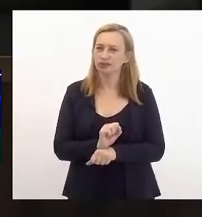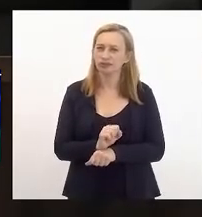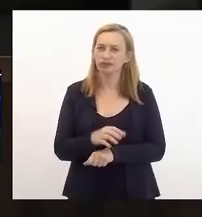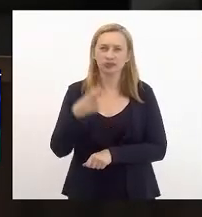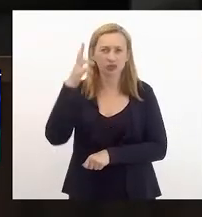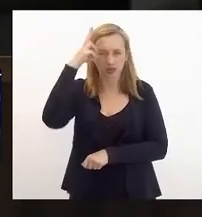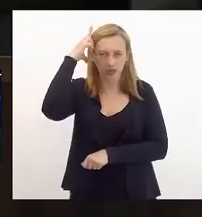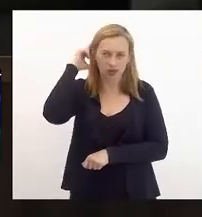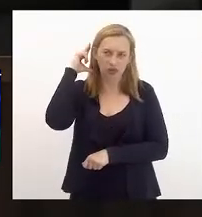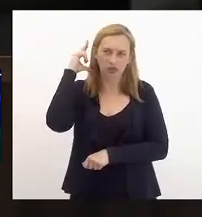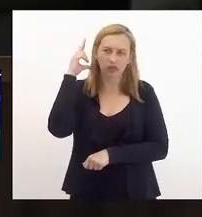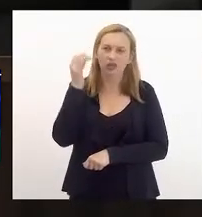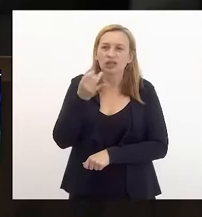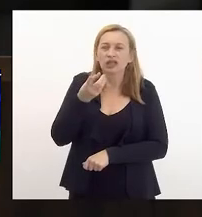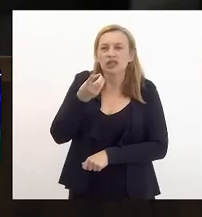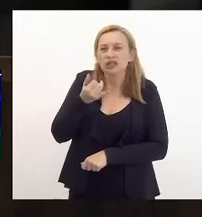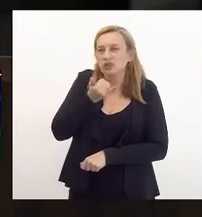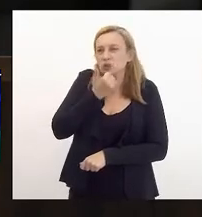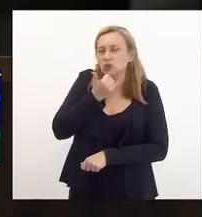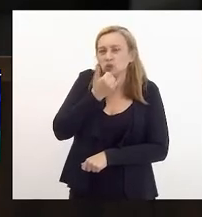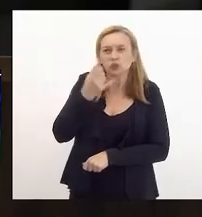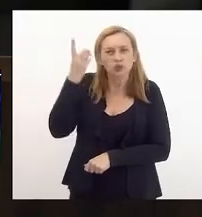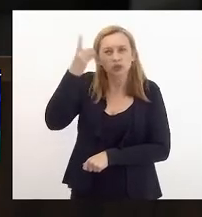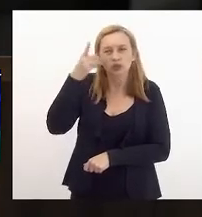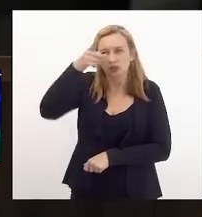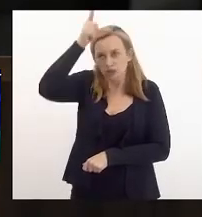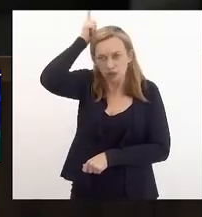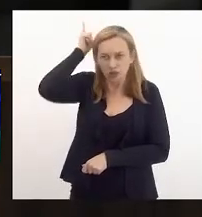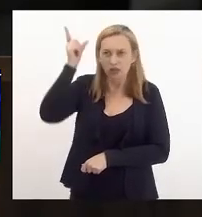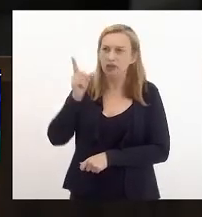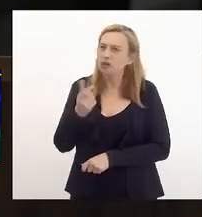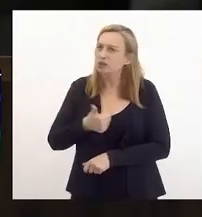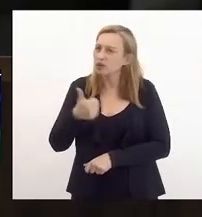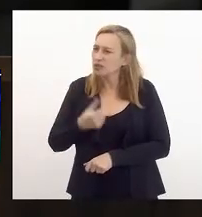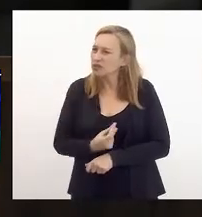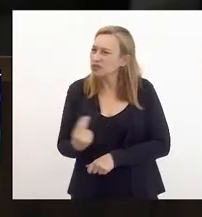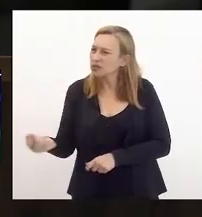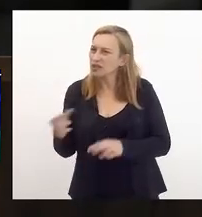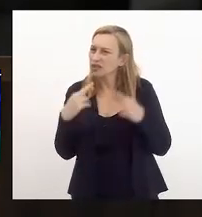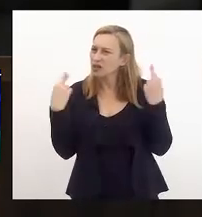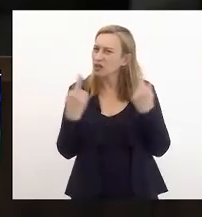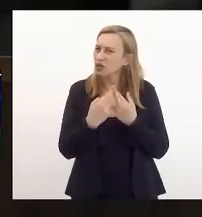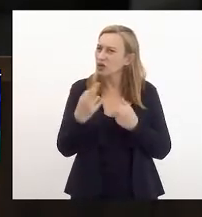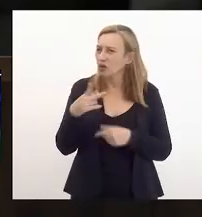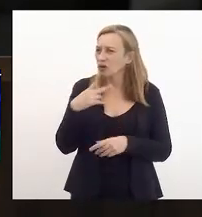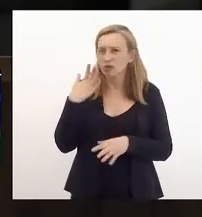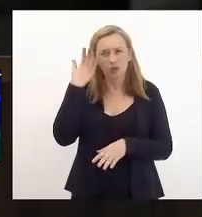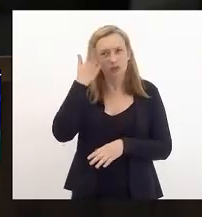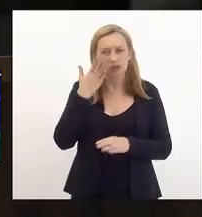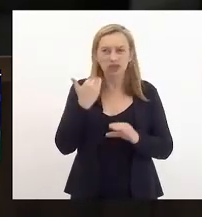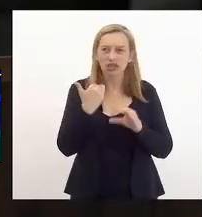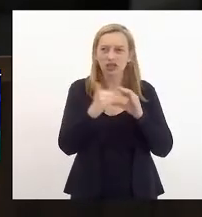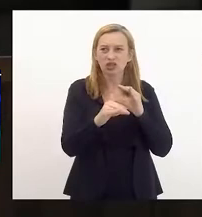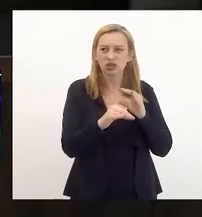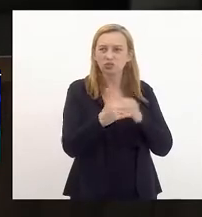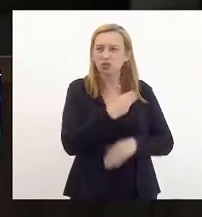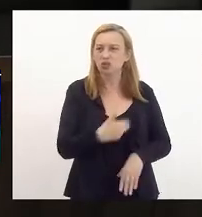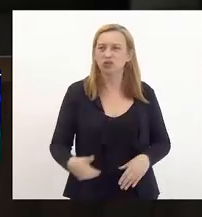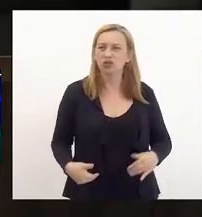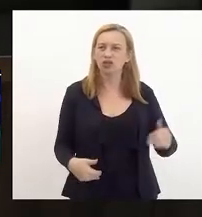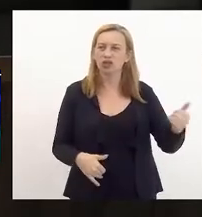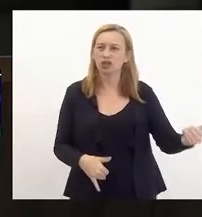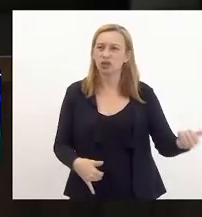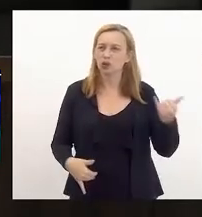Deputada Luiz, desculpa. Primeiro, na saída da reunião, eu tinha mandado uma mensagem para o governador, ele retornou a